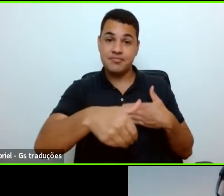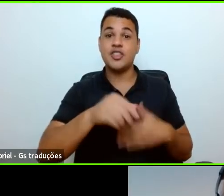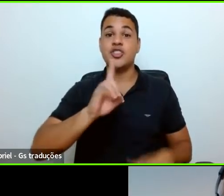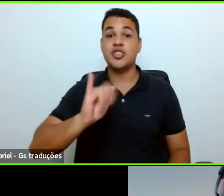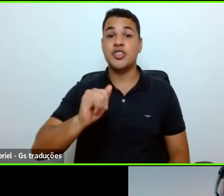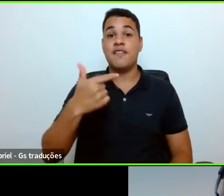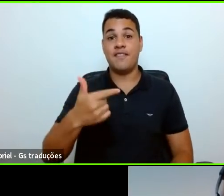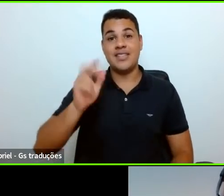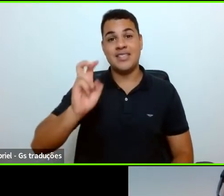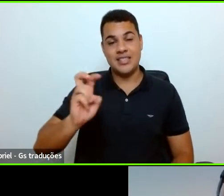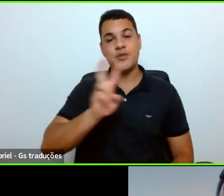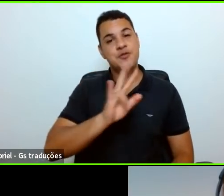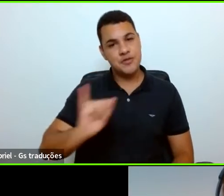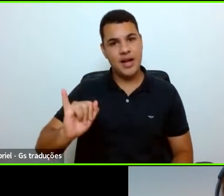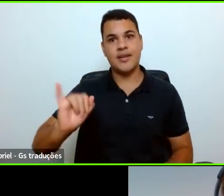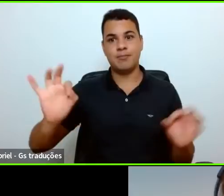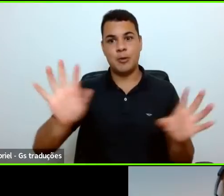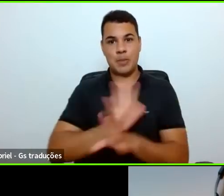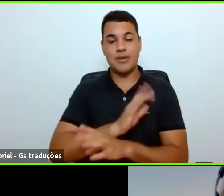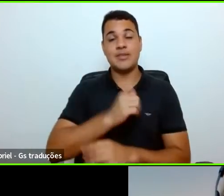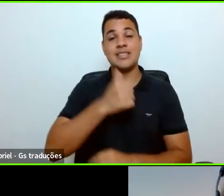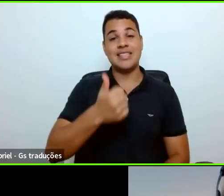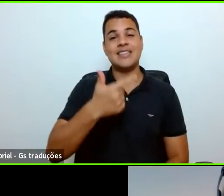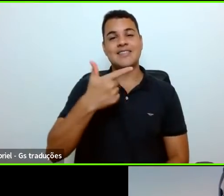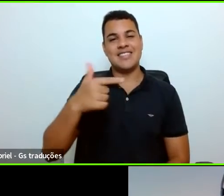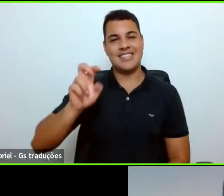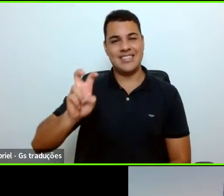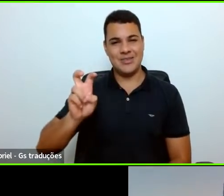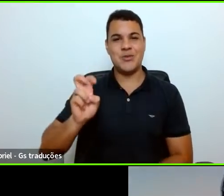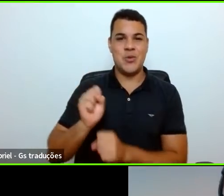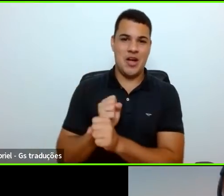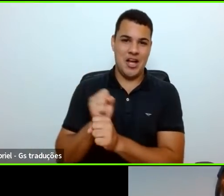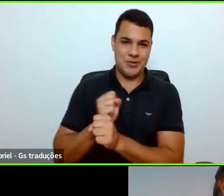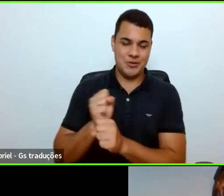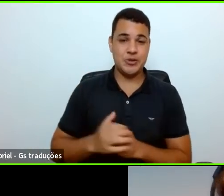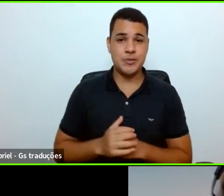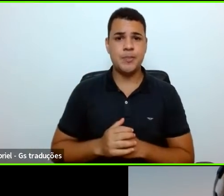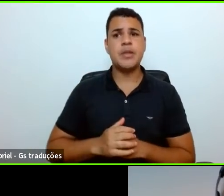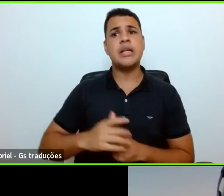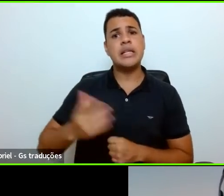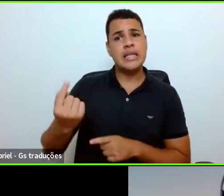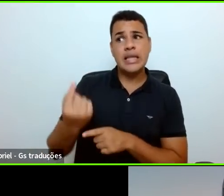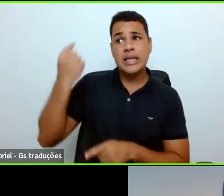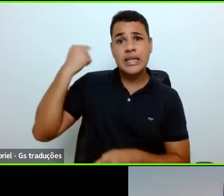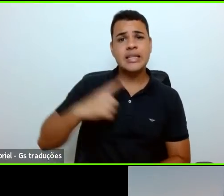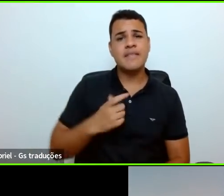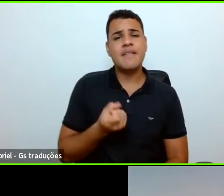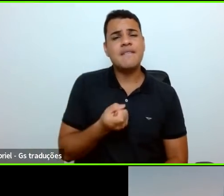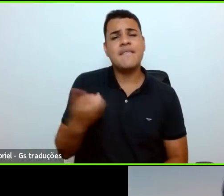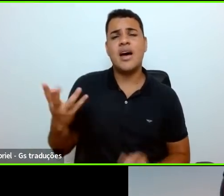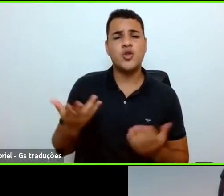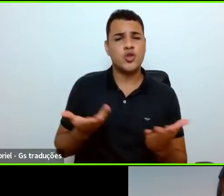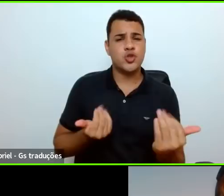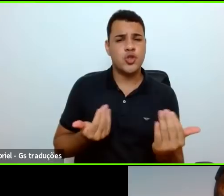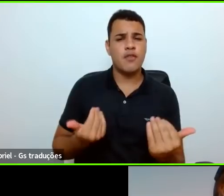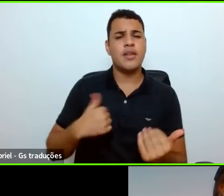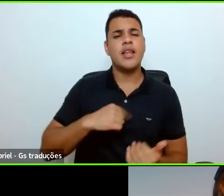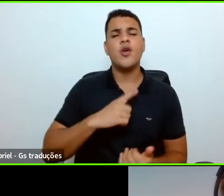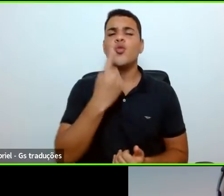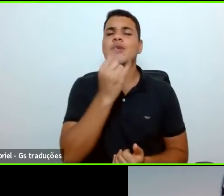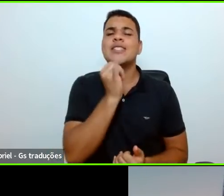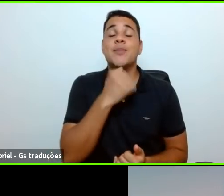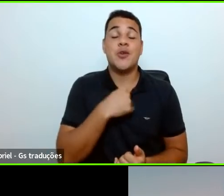fazendo 122 anos. E a gente teve, desde o início, muitos jovens, né? Vou citar aqui um exemplo que eu gosto, porque